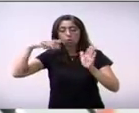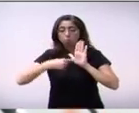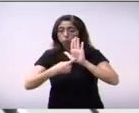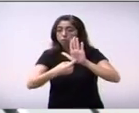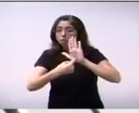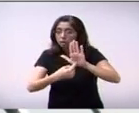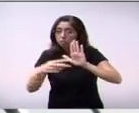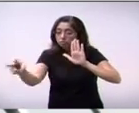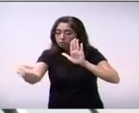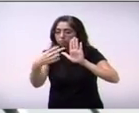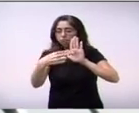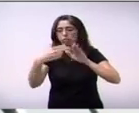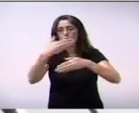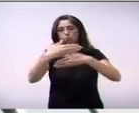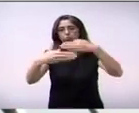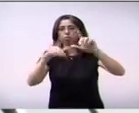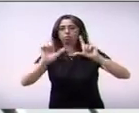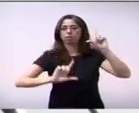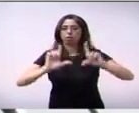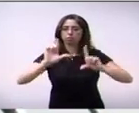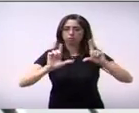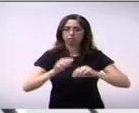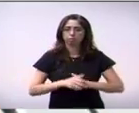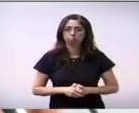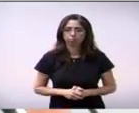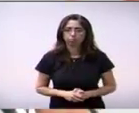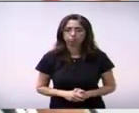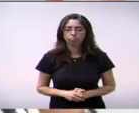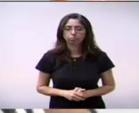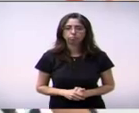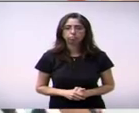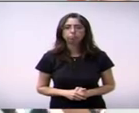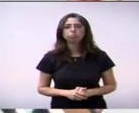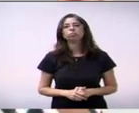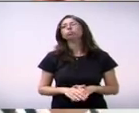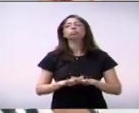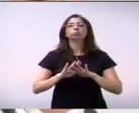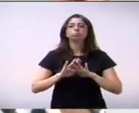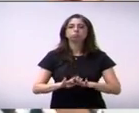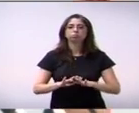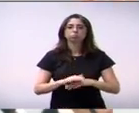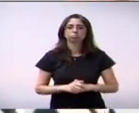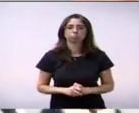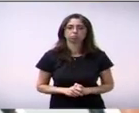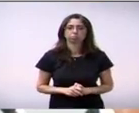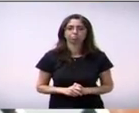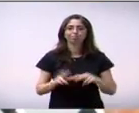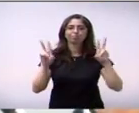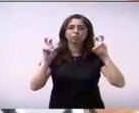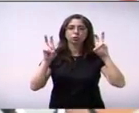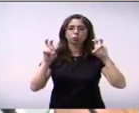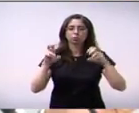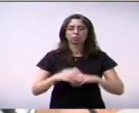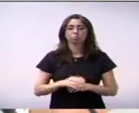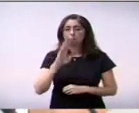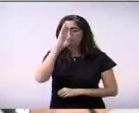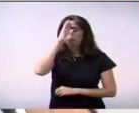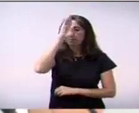onde o vereador acabou citando. Mas o grande detalhe, onde gente frisa, eu volto a falar,